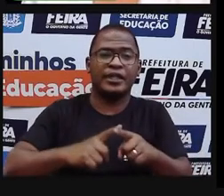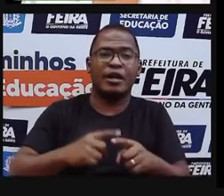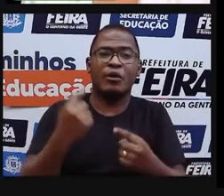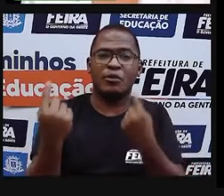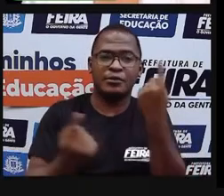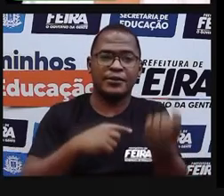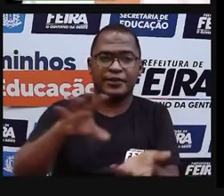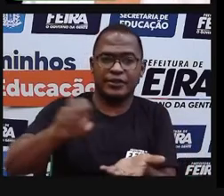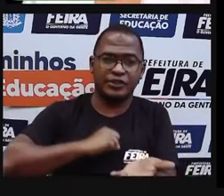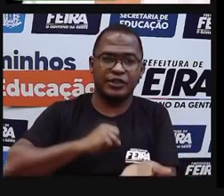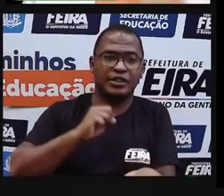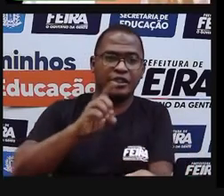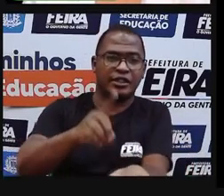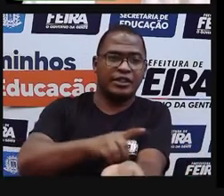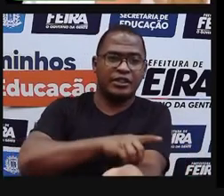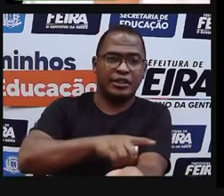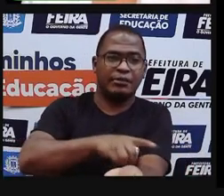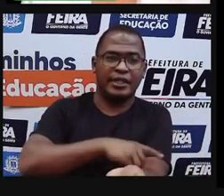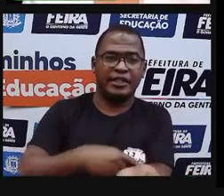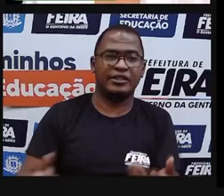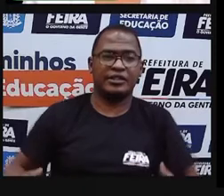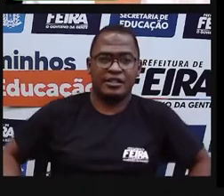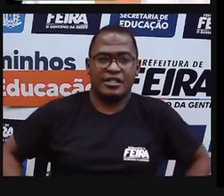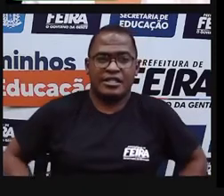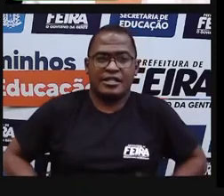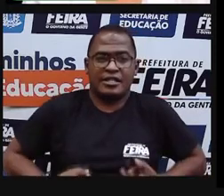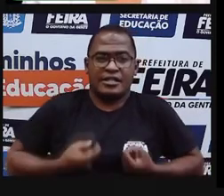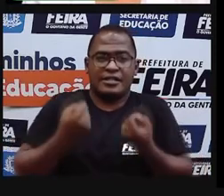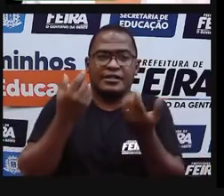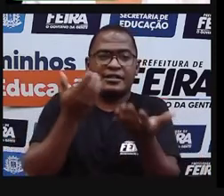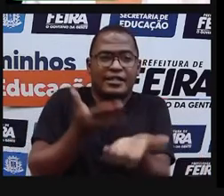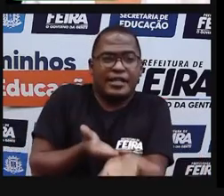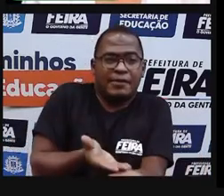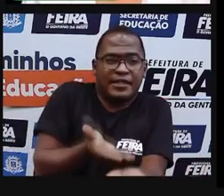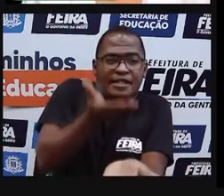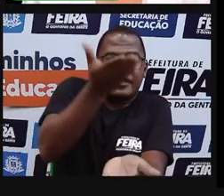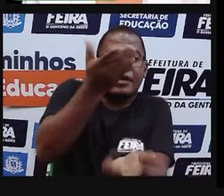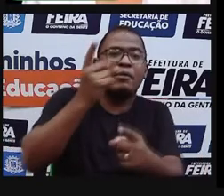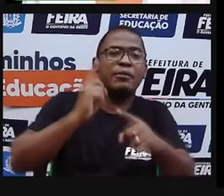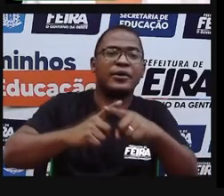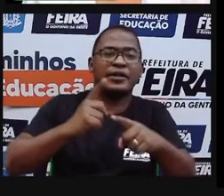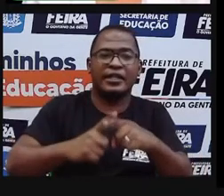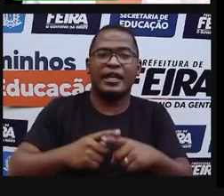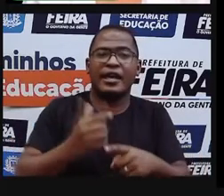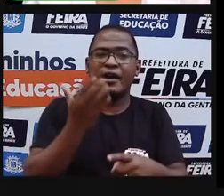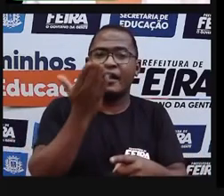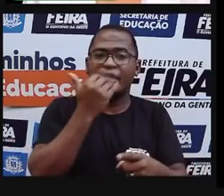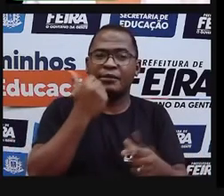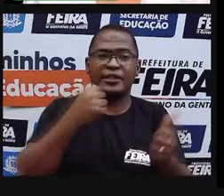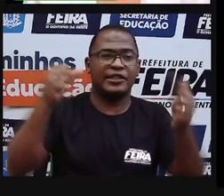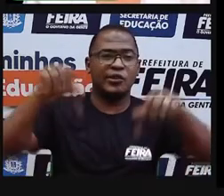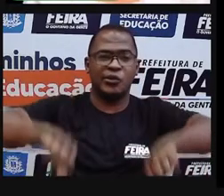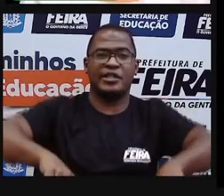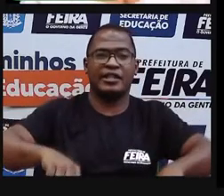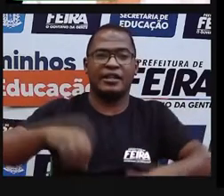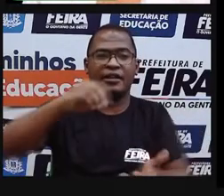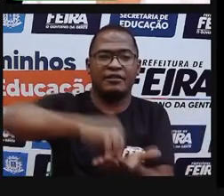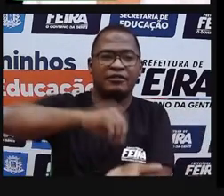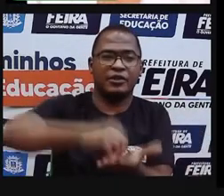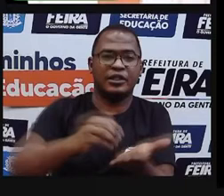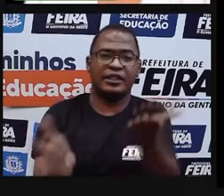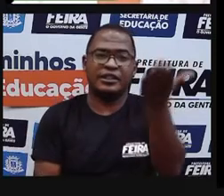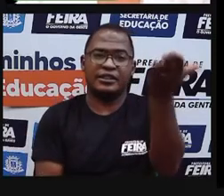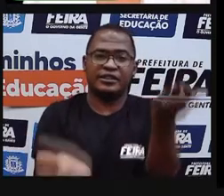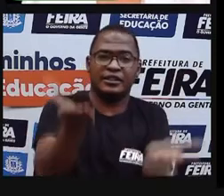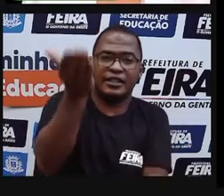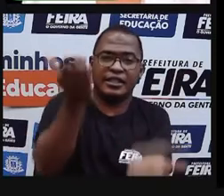Traz muito câncer. A hipertensão. Então, quando a gente pensa em alimentação. A gente deve pensar o que é